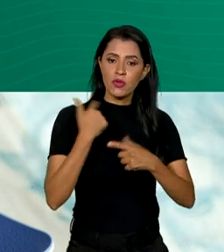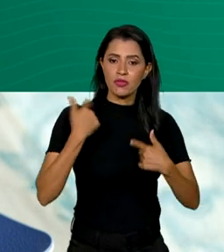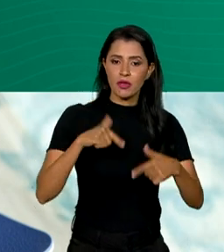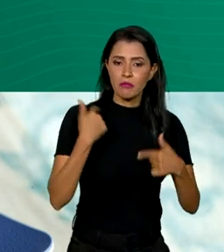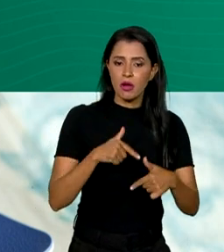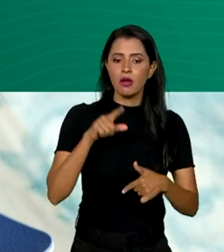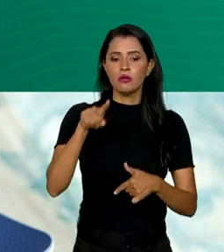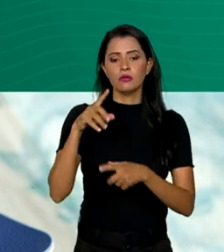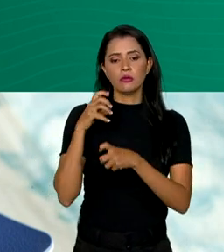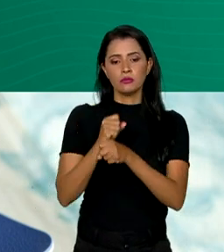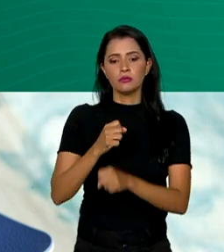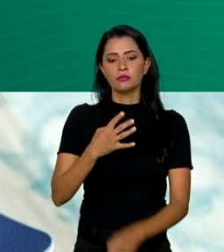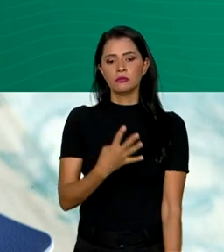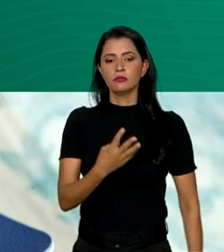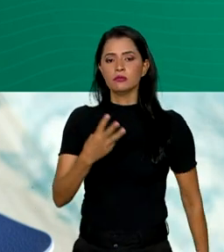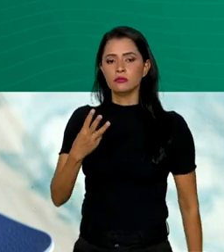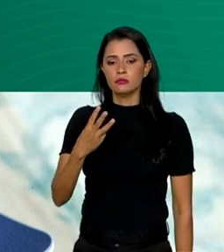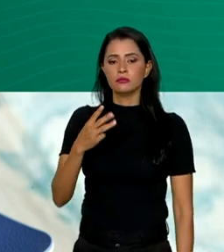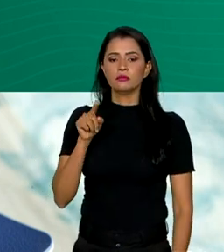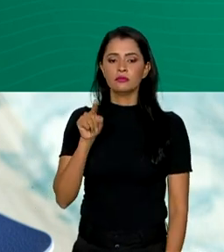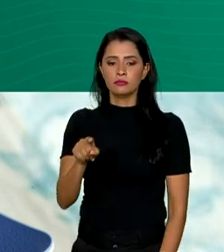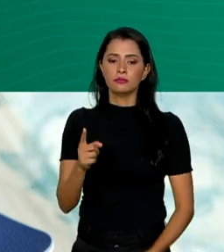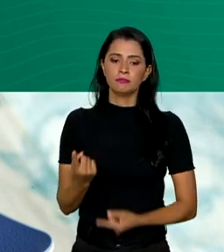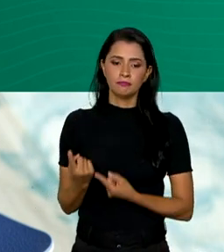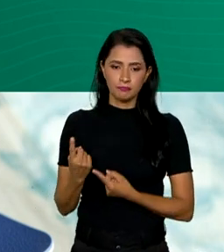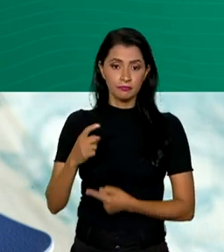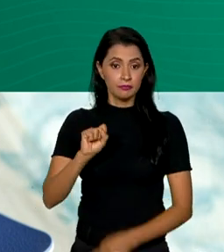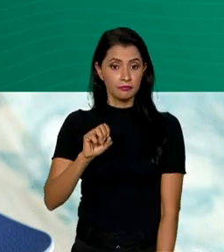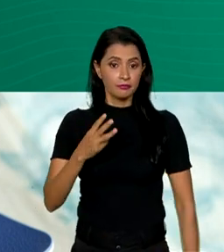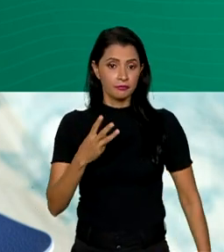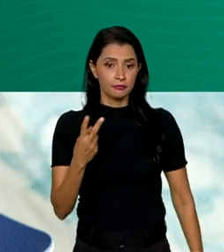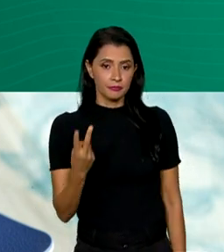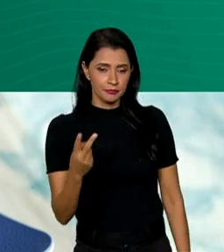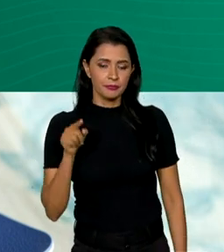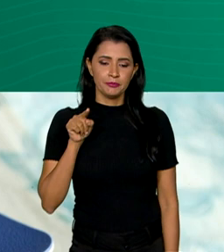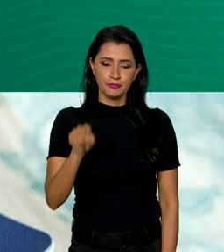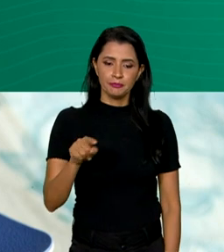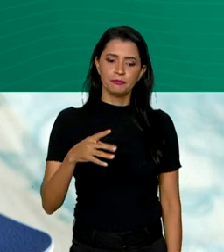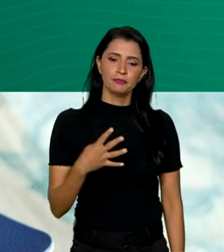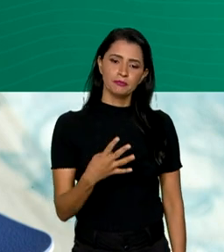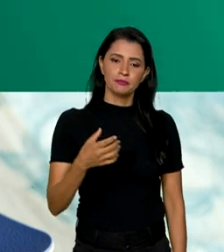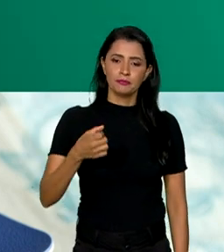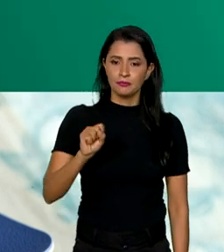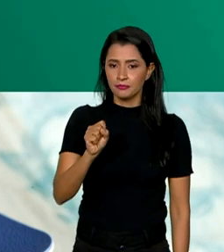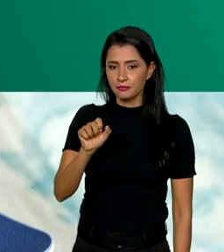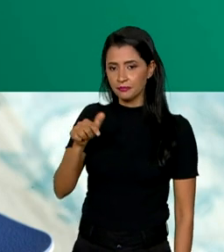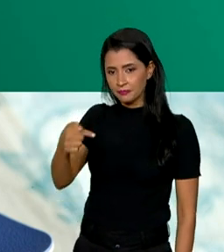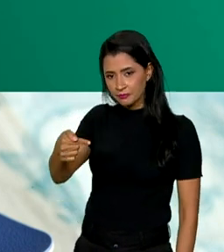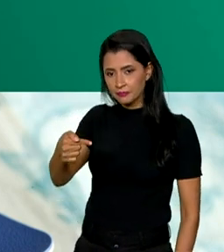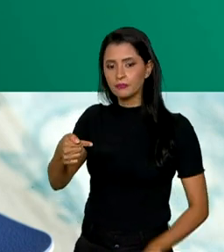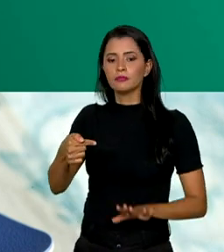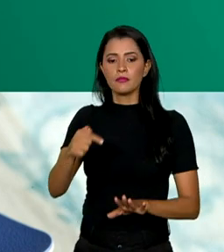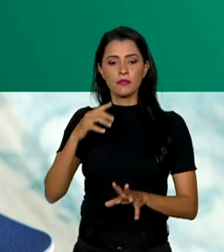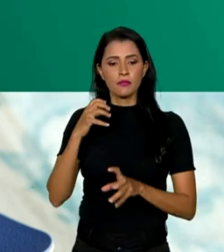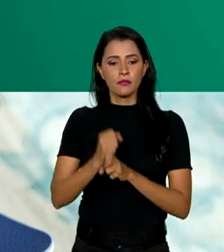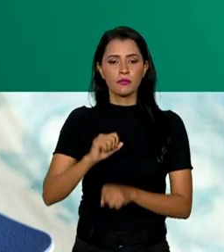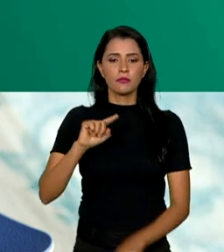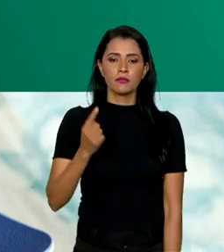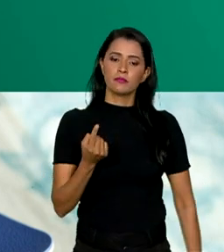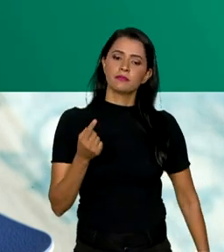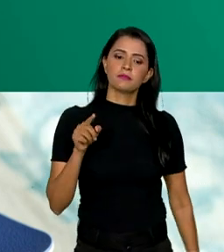foi de 43 milhões 832 mil 487, com 1 milhão